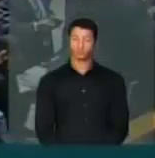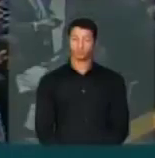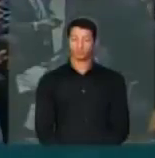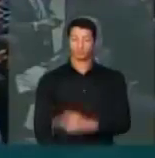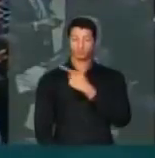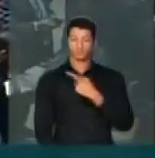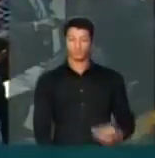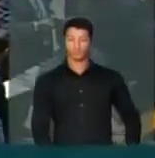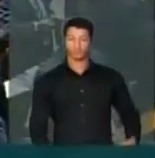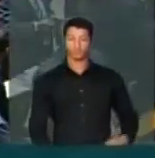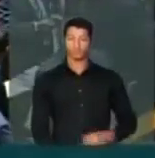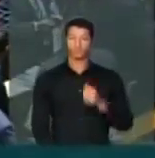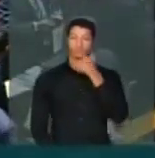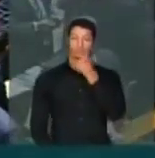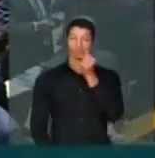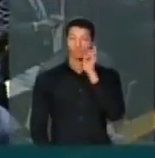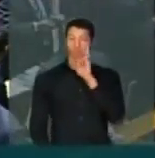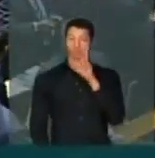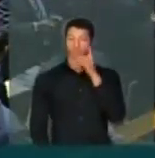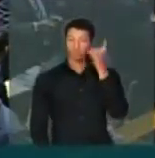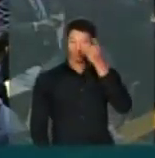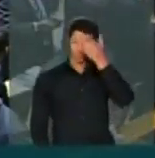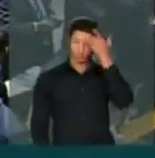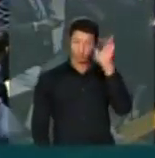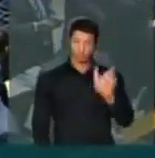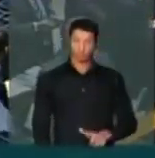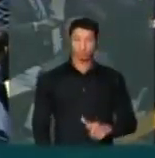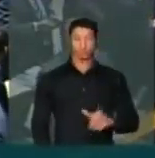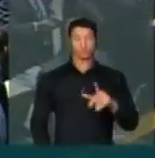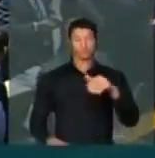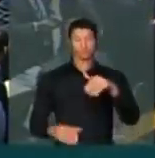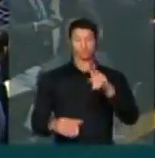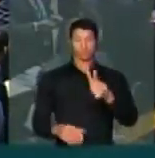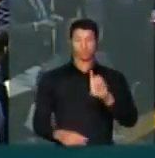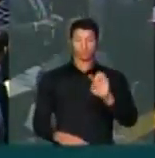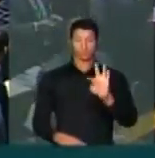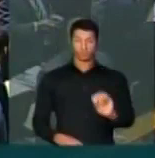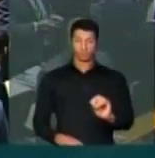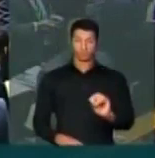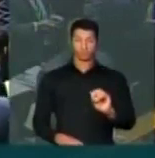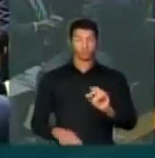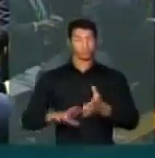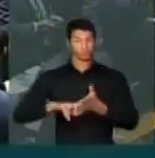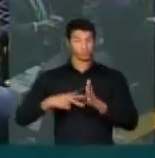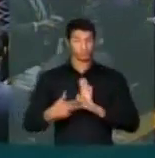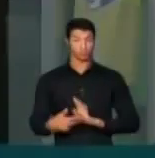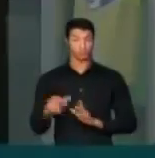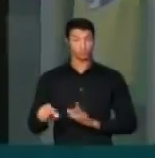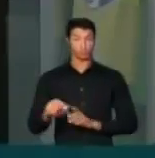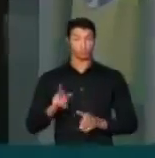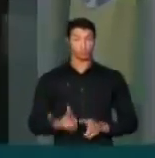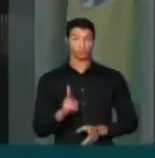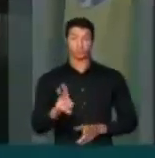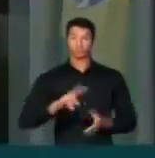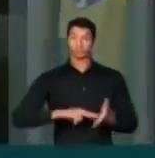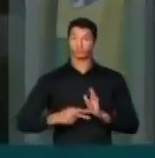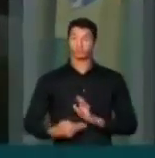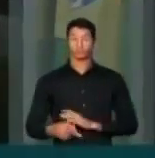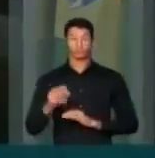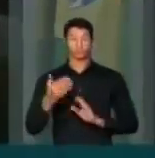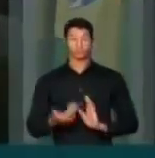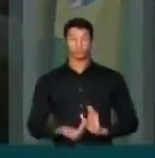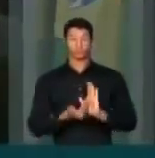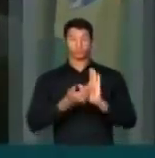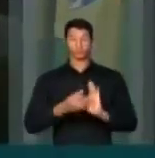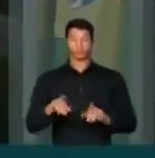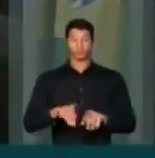Senhor presidente, senhoras e senhores parlamentares, esses vetos significam o que sempre significou o